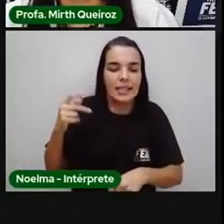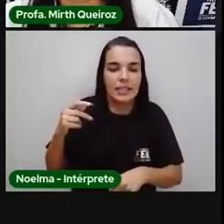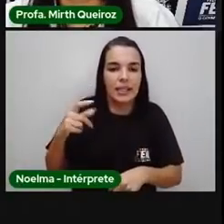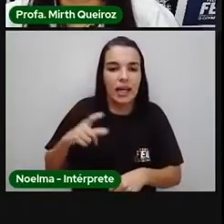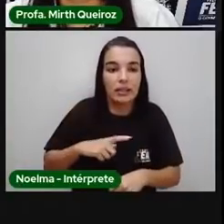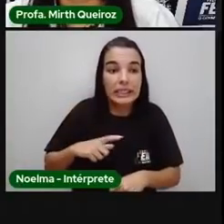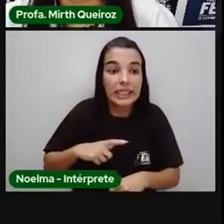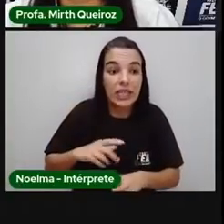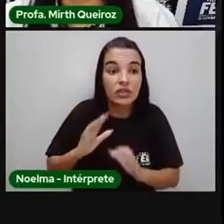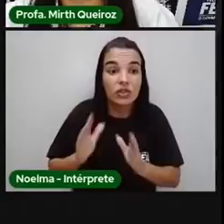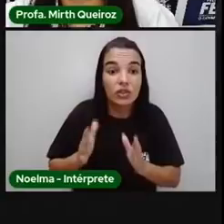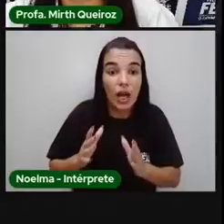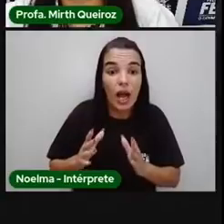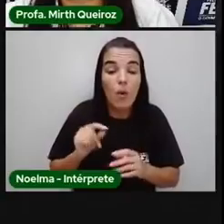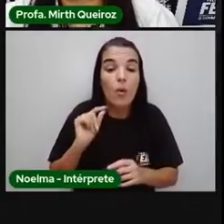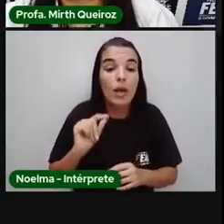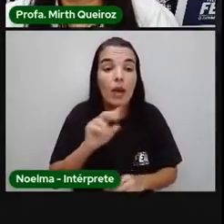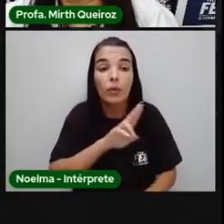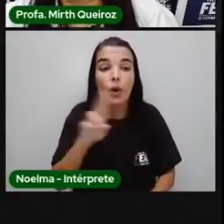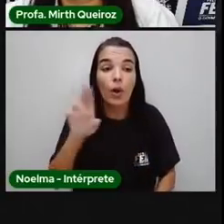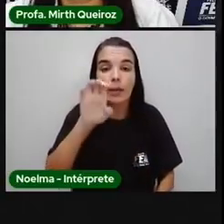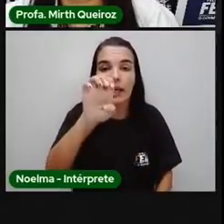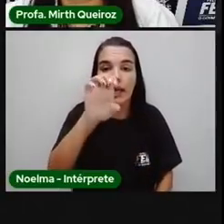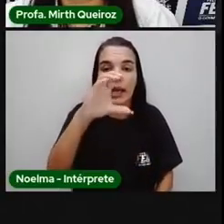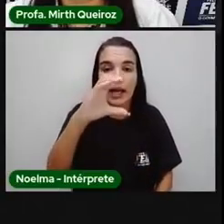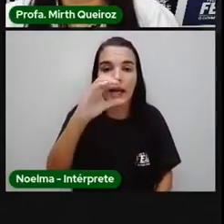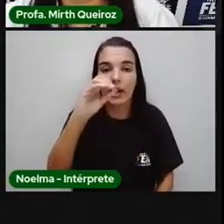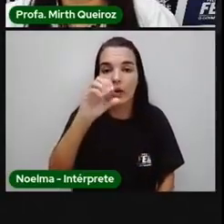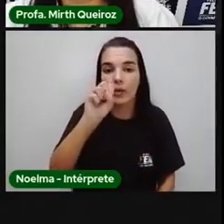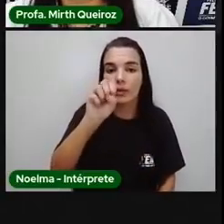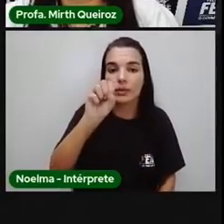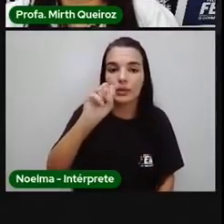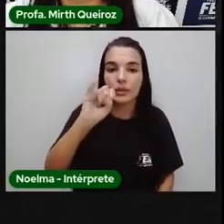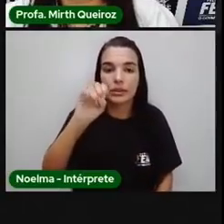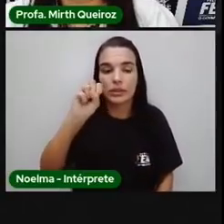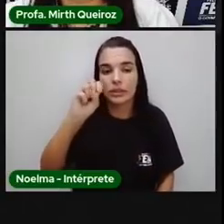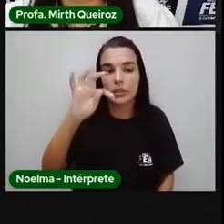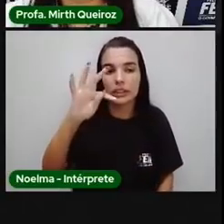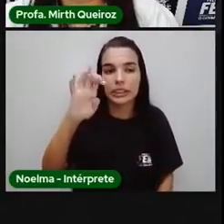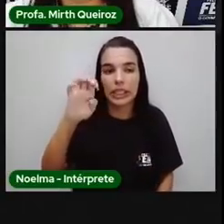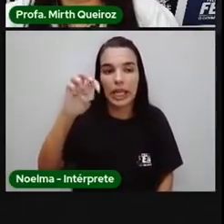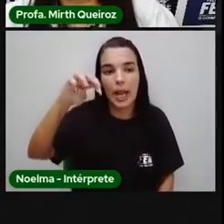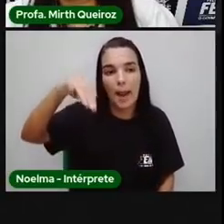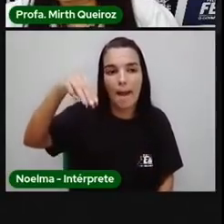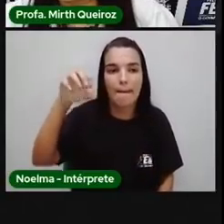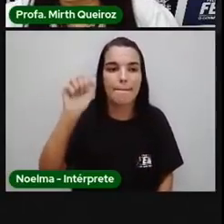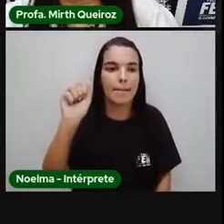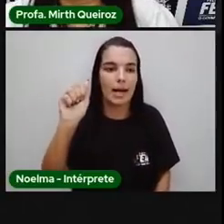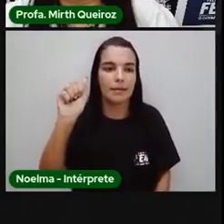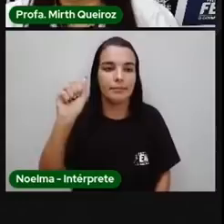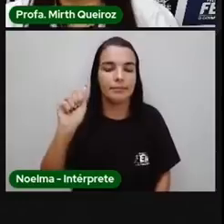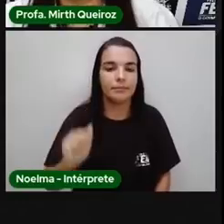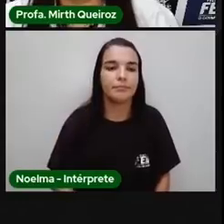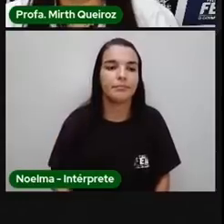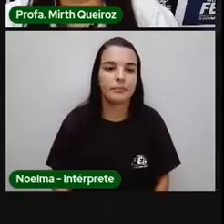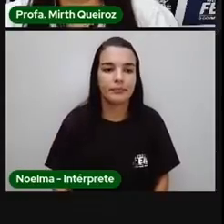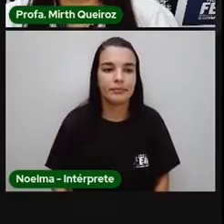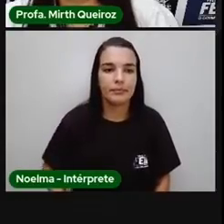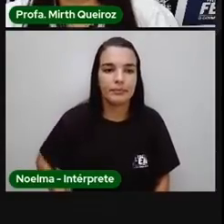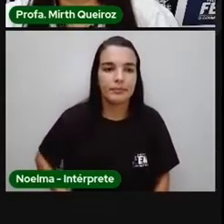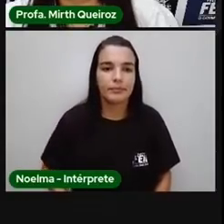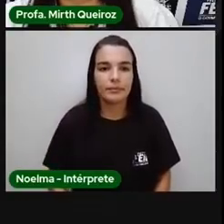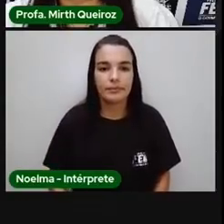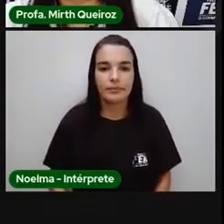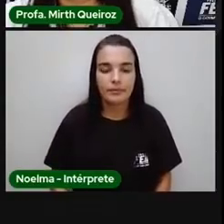um ecossistema, que é essa relação entre os seres vivos e não vivos, tá? E